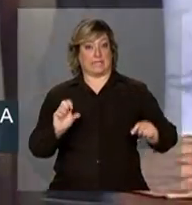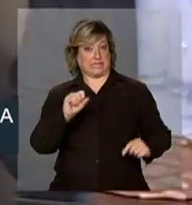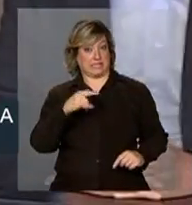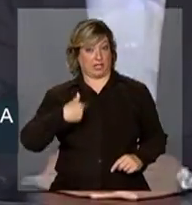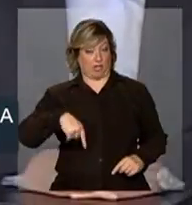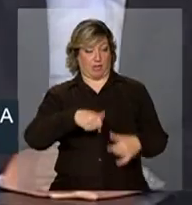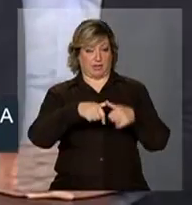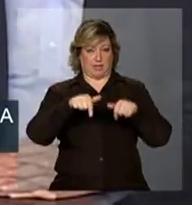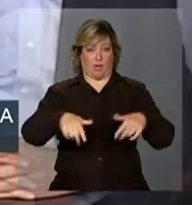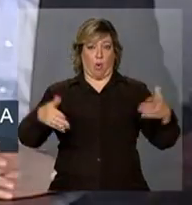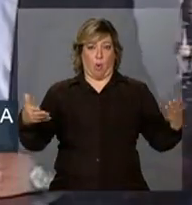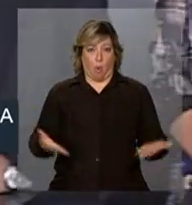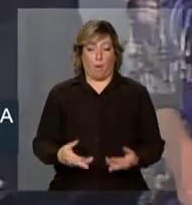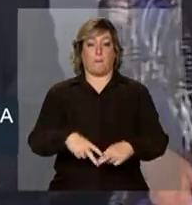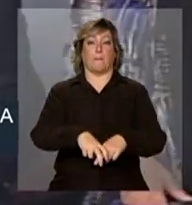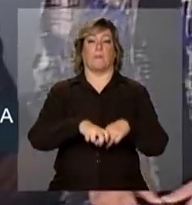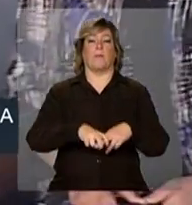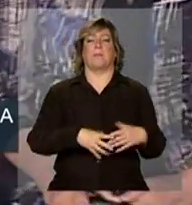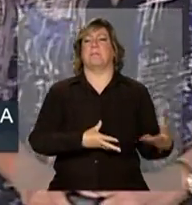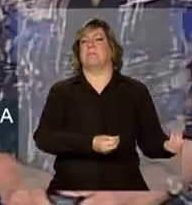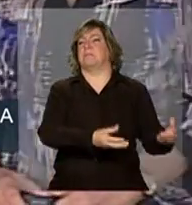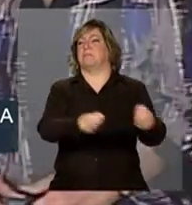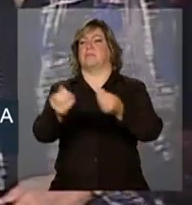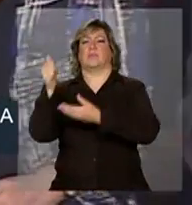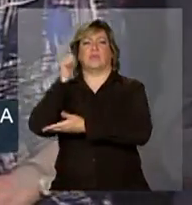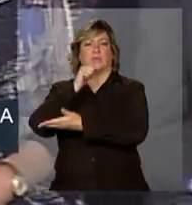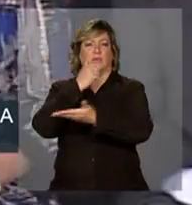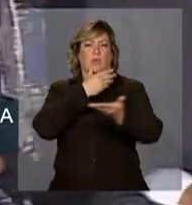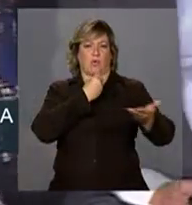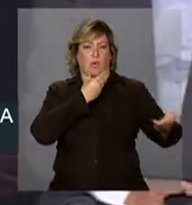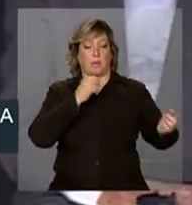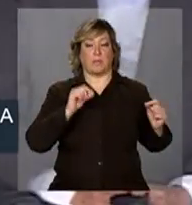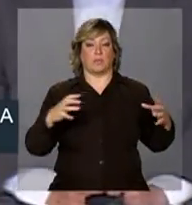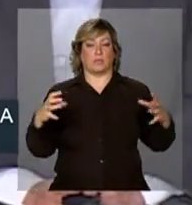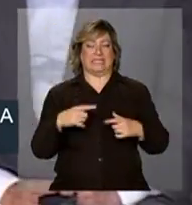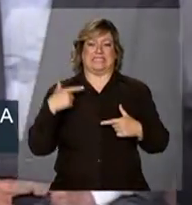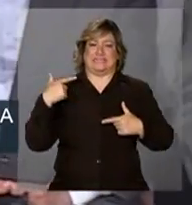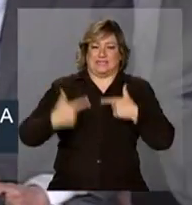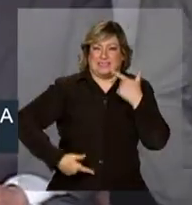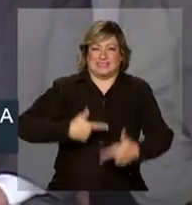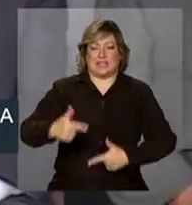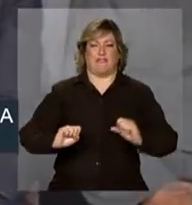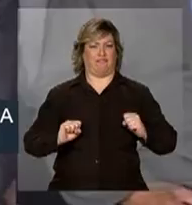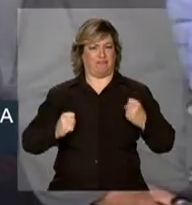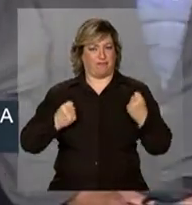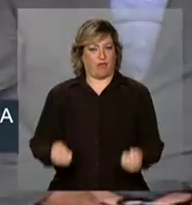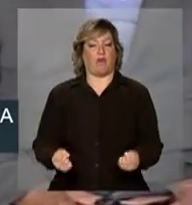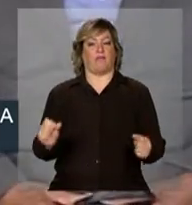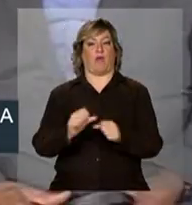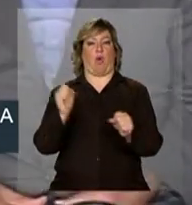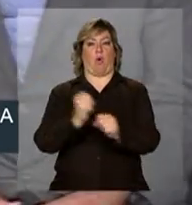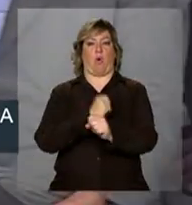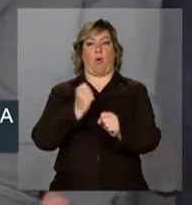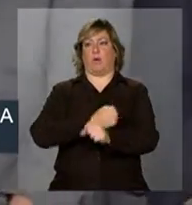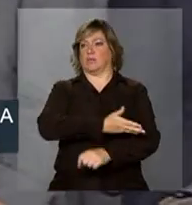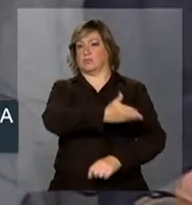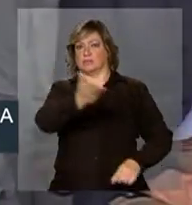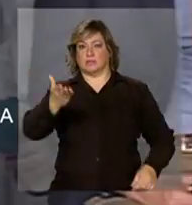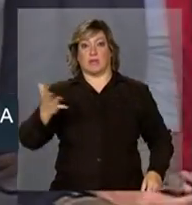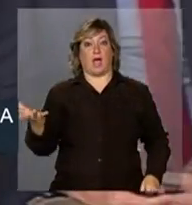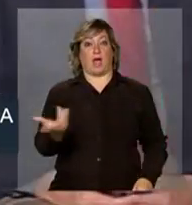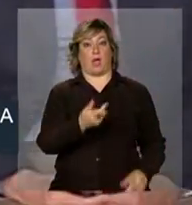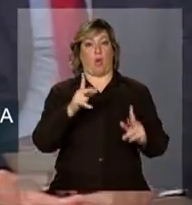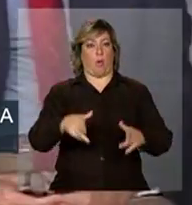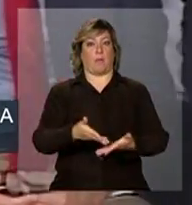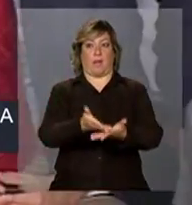hoje, é graças aos milhares de homens e mulheres que trabalharam com afinco e dedicação para construir uma obra grandiosa como